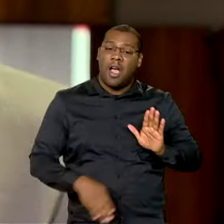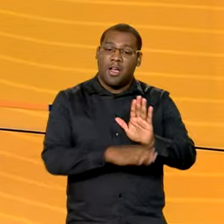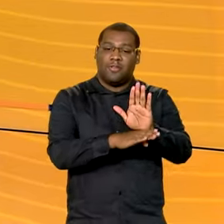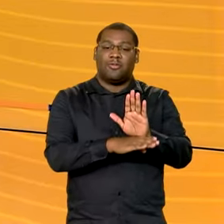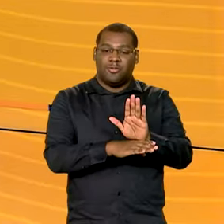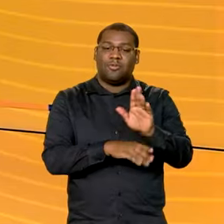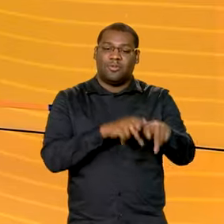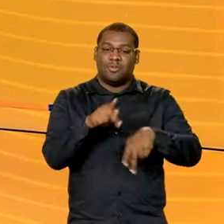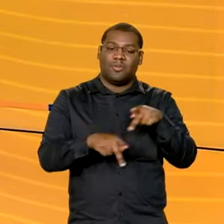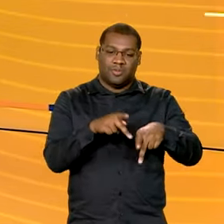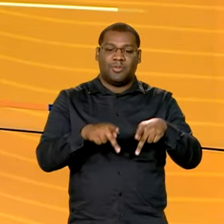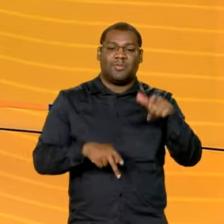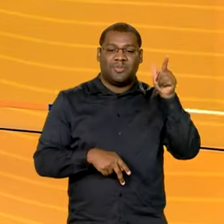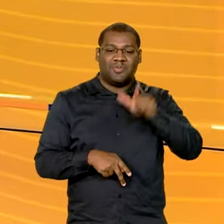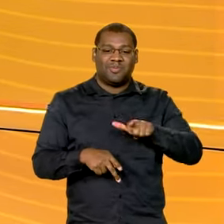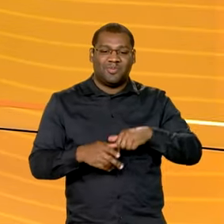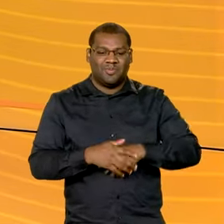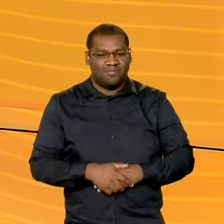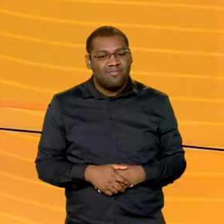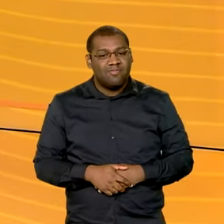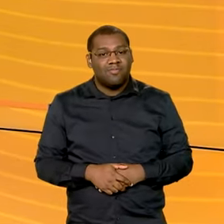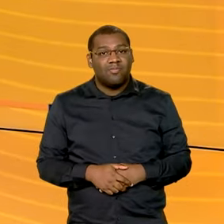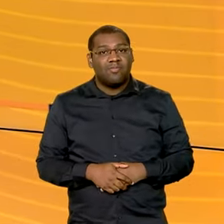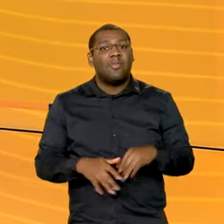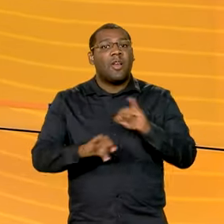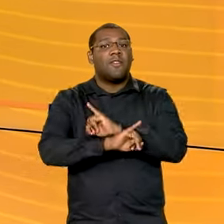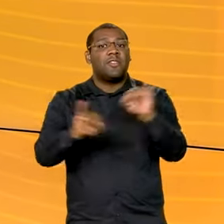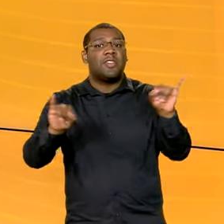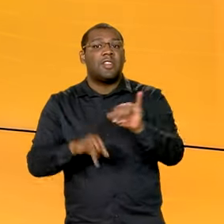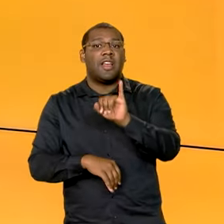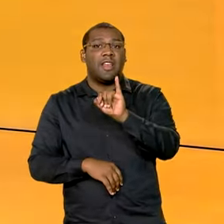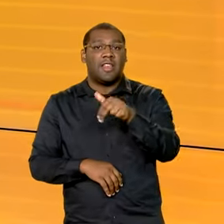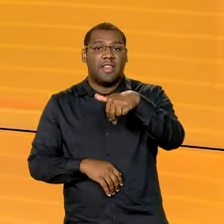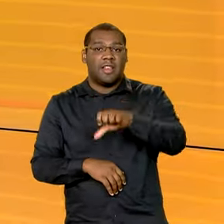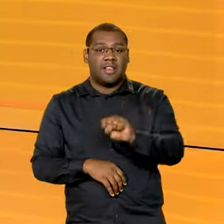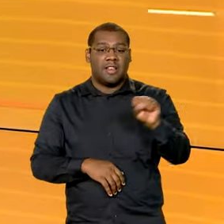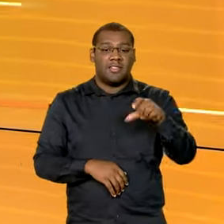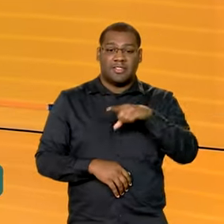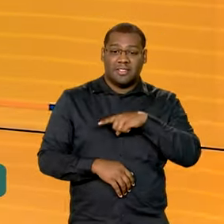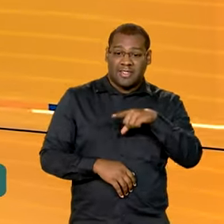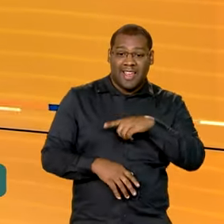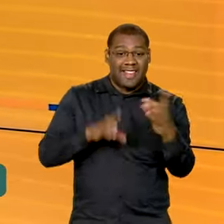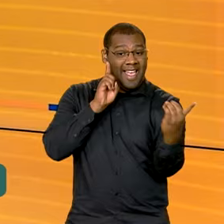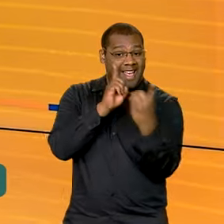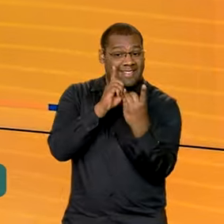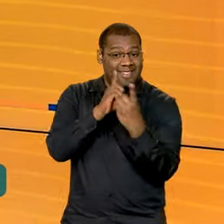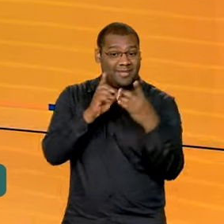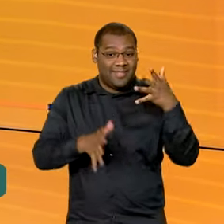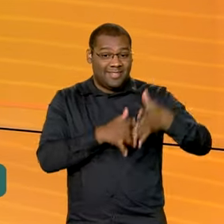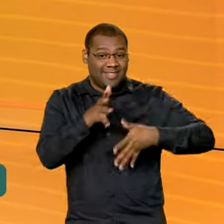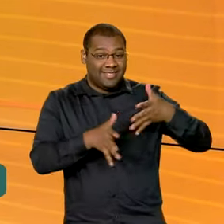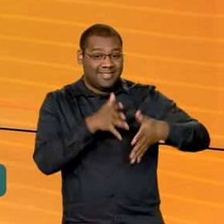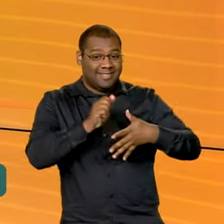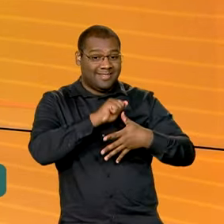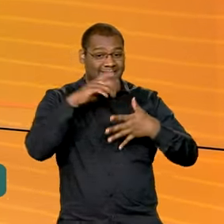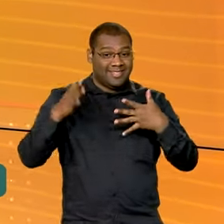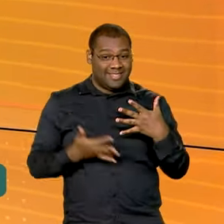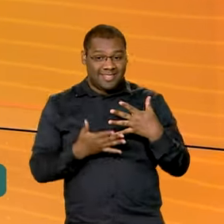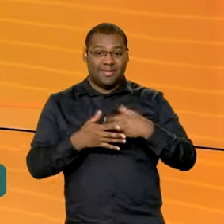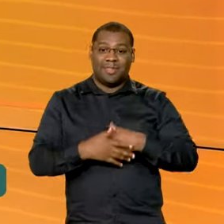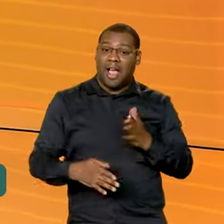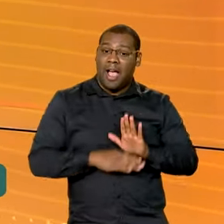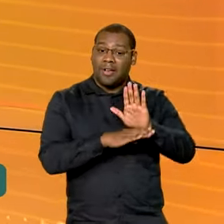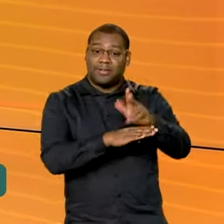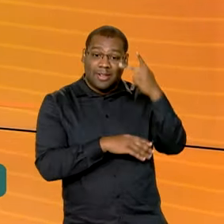precisa. Você sabia que o INSS tem uma central de atendimento em Libras? Uma facilidade para as pessoas